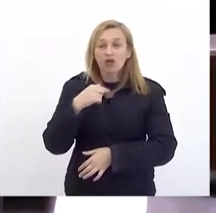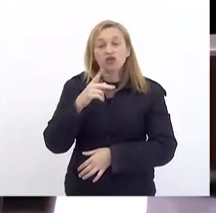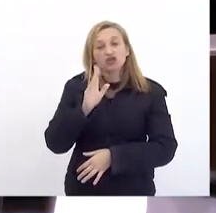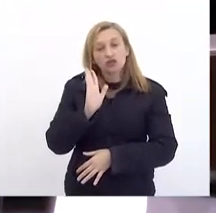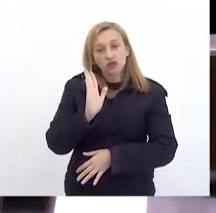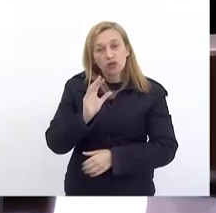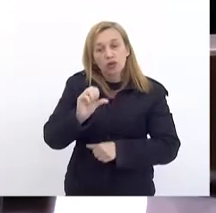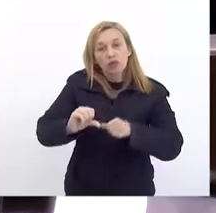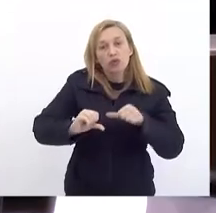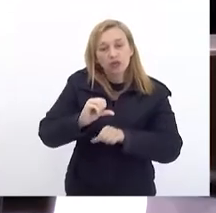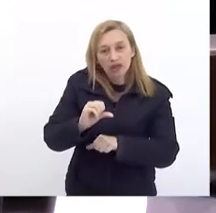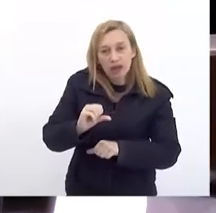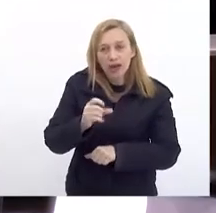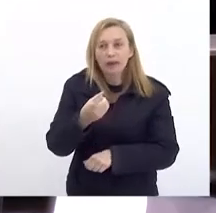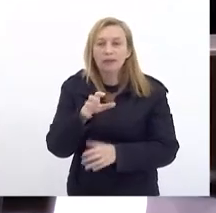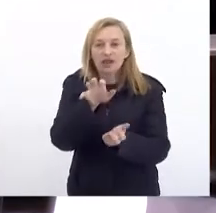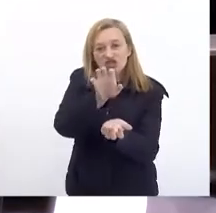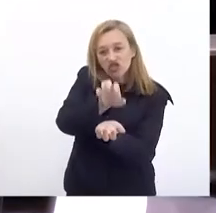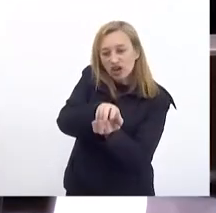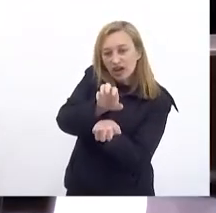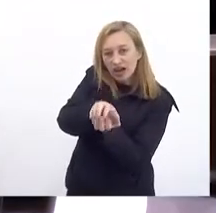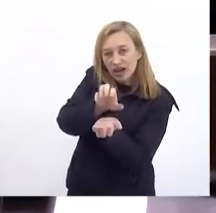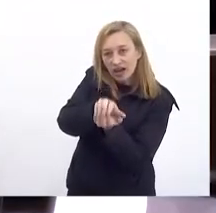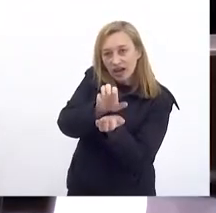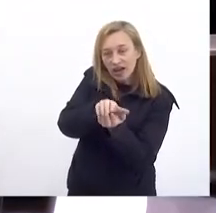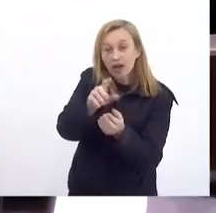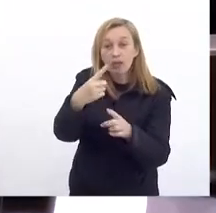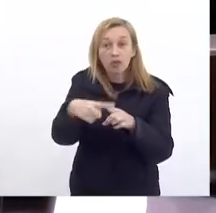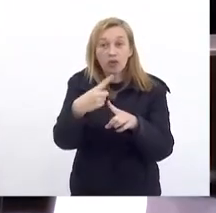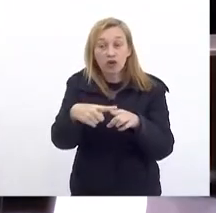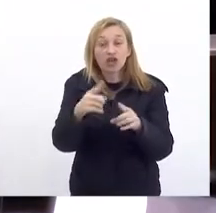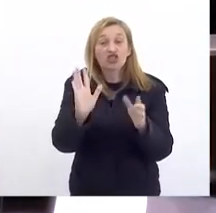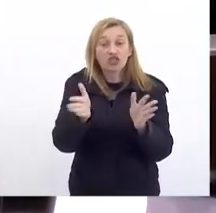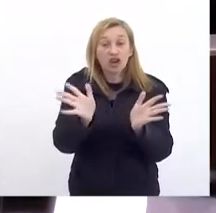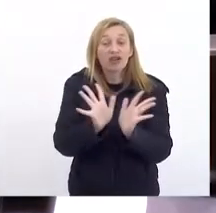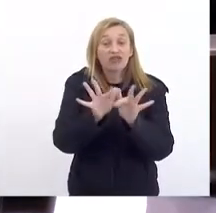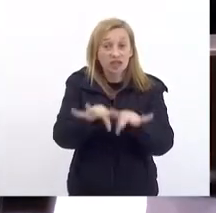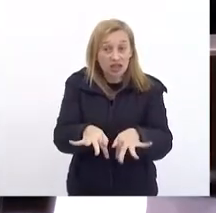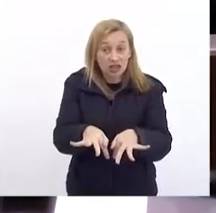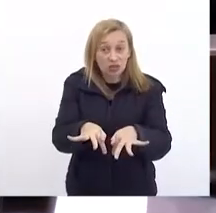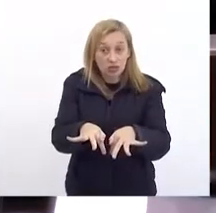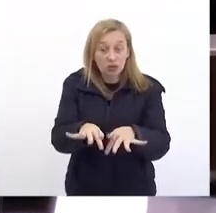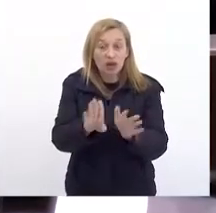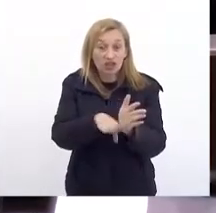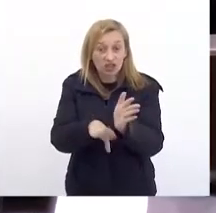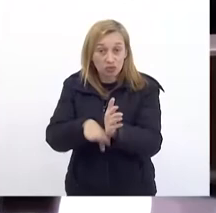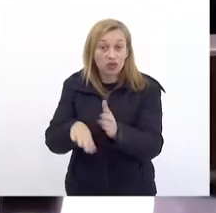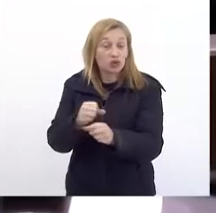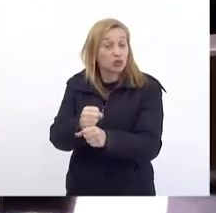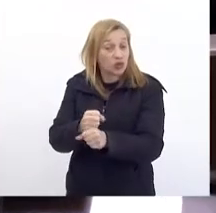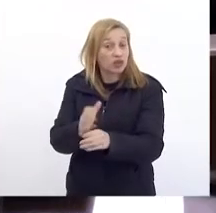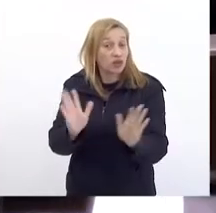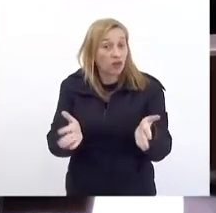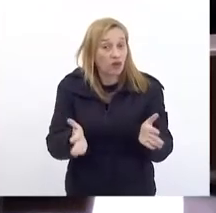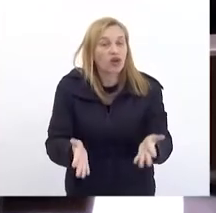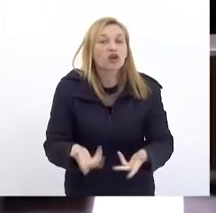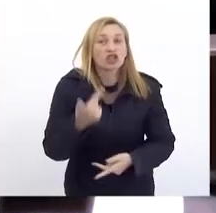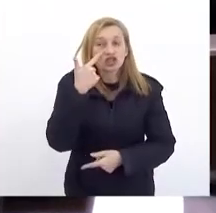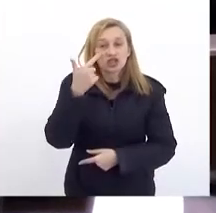despesa E receita Estão empatadas Porque a gente Vinha de fato Há cinco anos